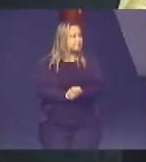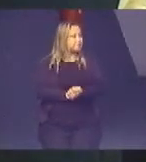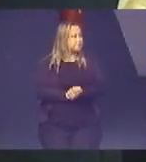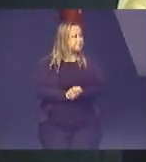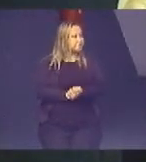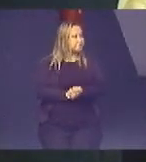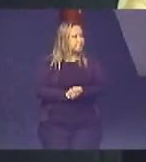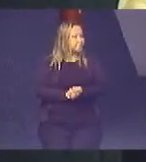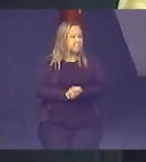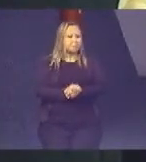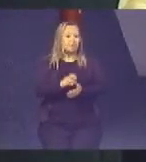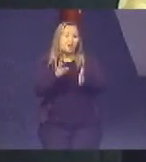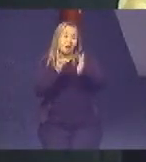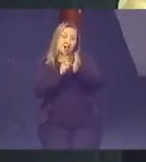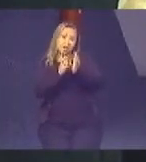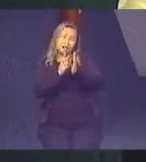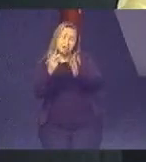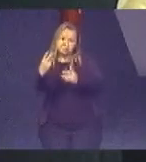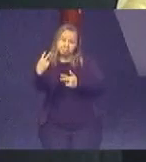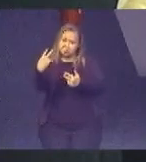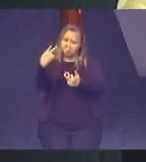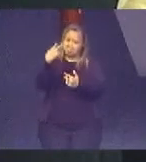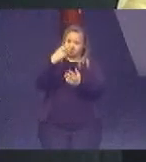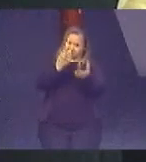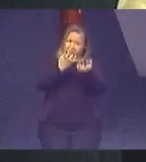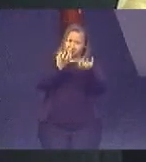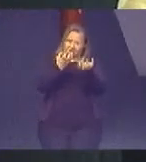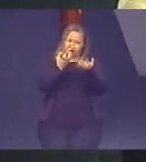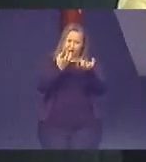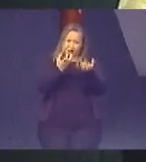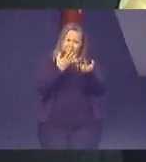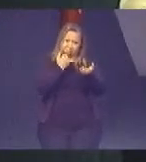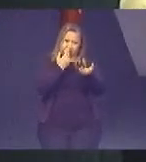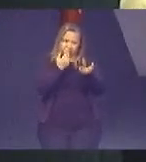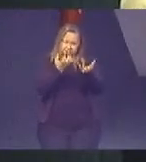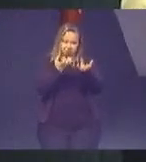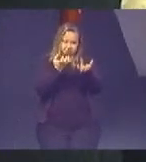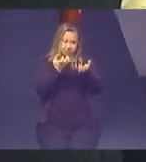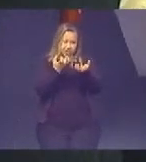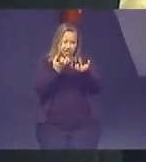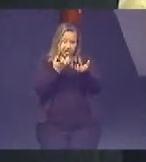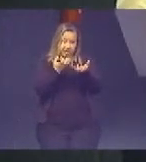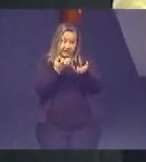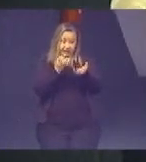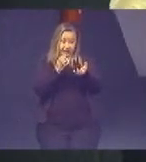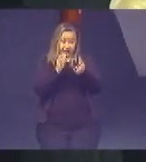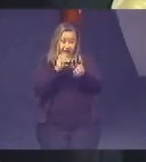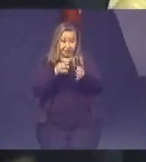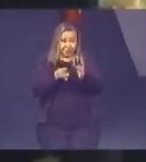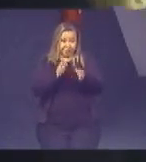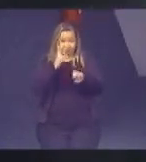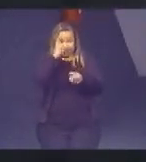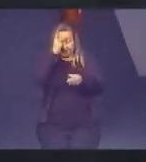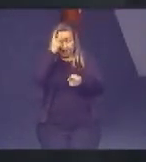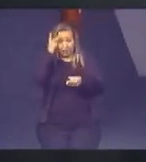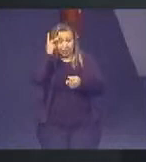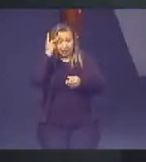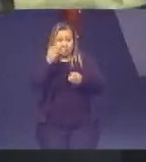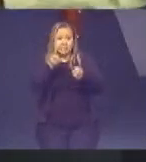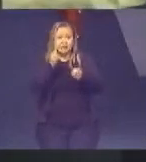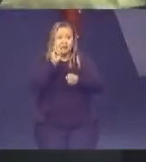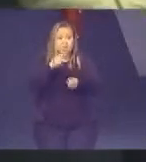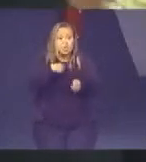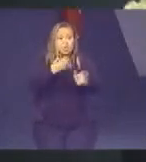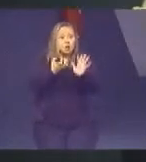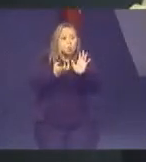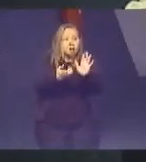e aí a índia olhou para mim e disse assim a senhora não quer experimentar? Gente, se eu sou um juiz estou lá se eu quero ser mostrar que sou igual a